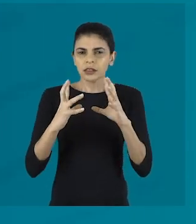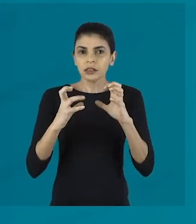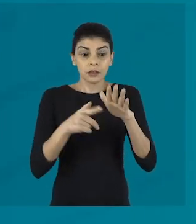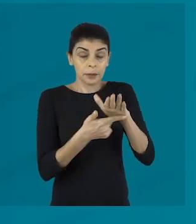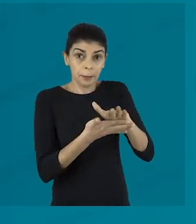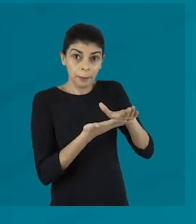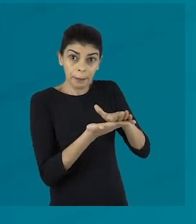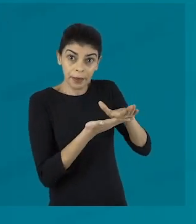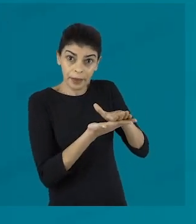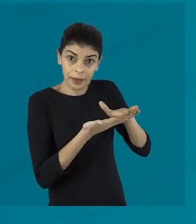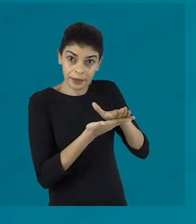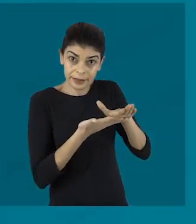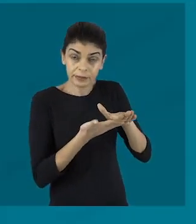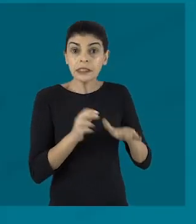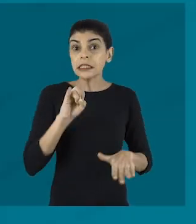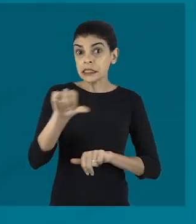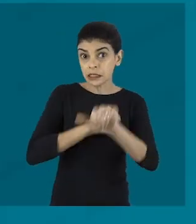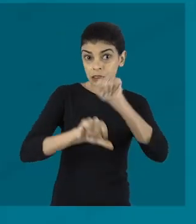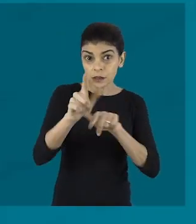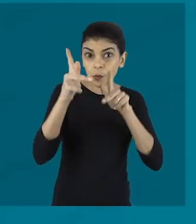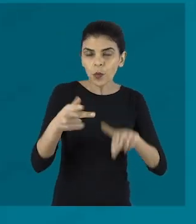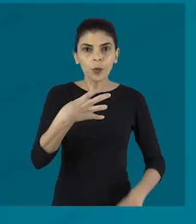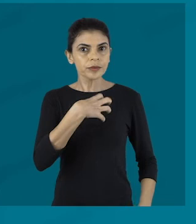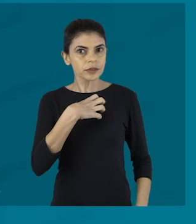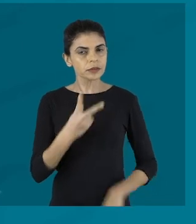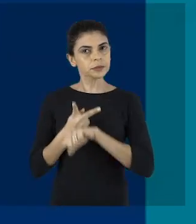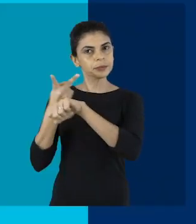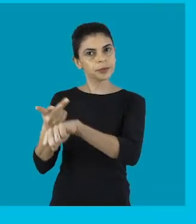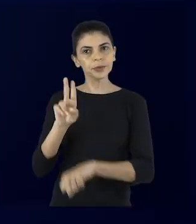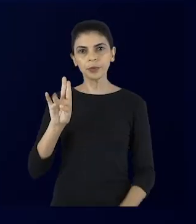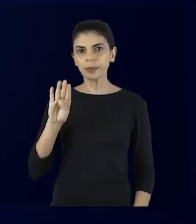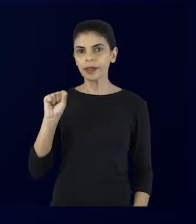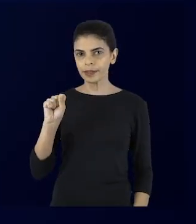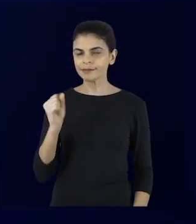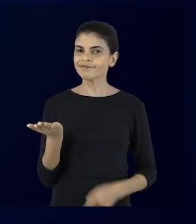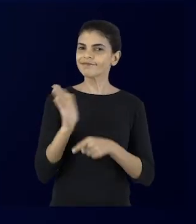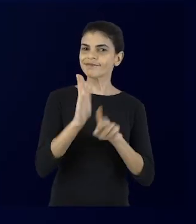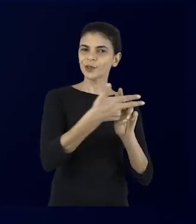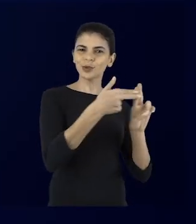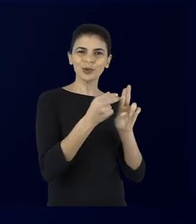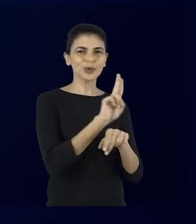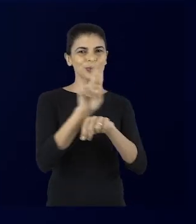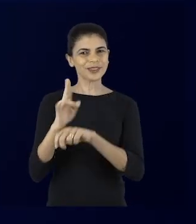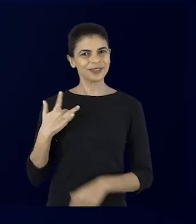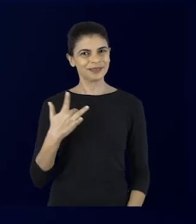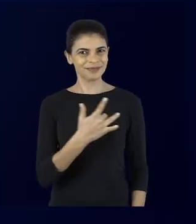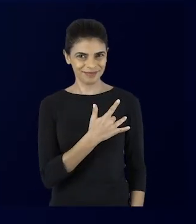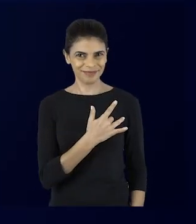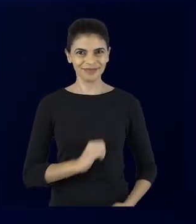pálpebras, mãos e pés. Se for o seu caso, procure uma UBS. Conte com o SUS para cuidar da saúde.